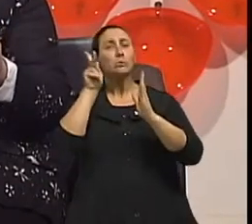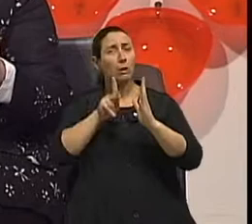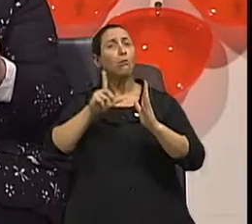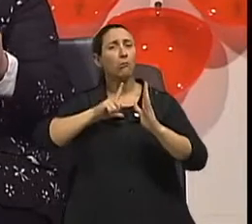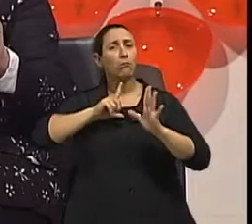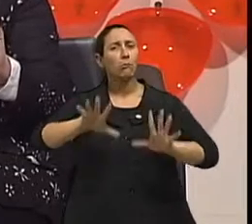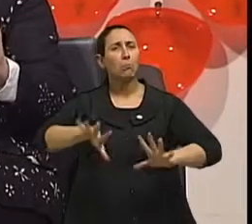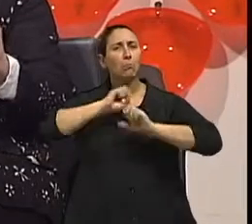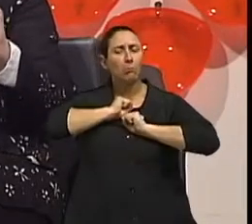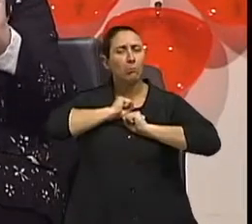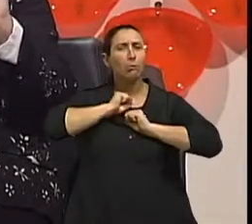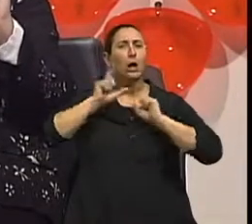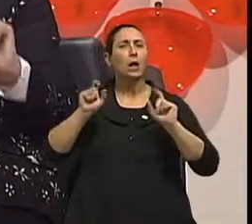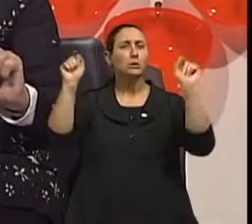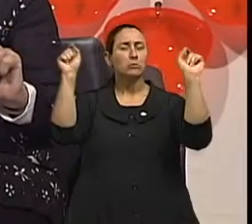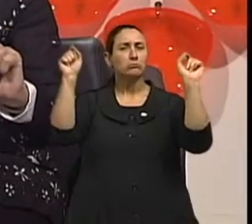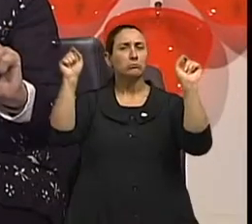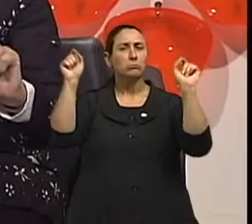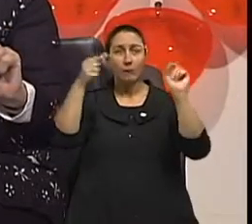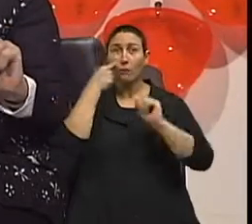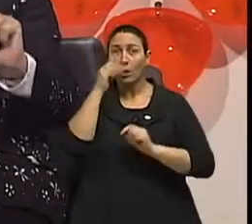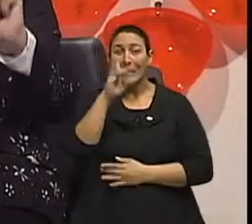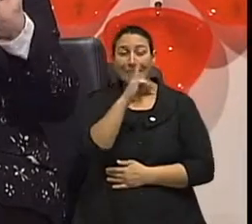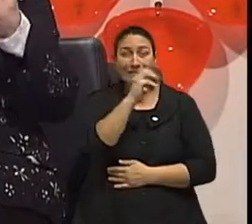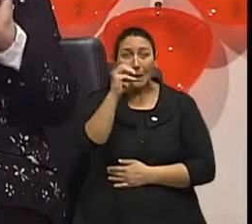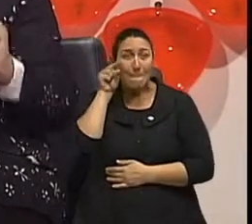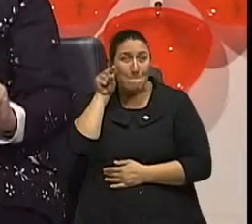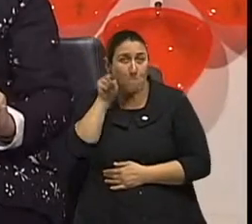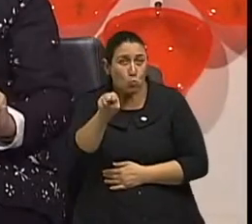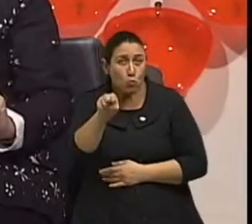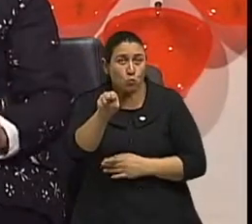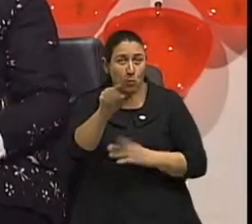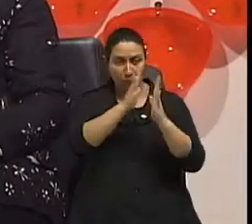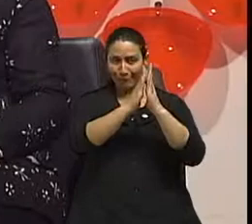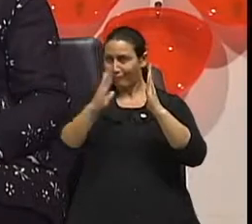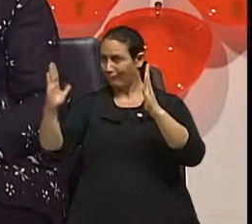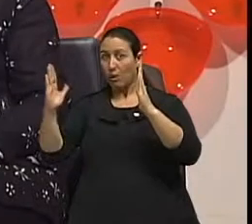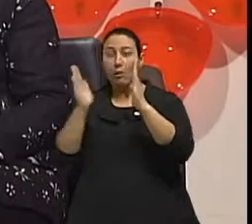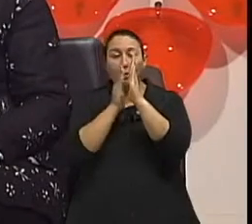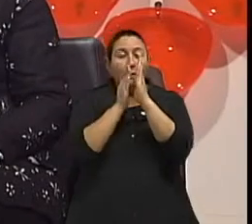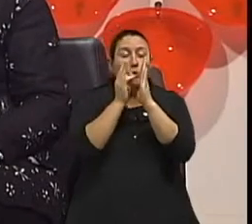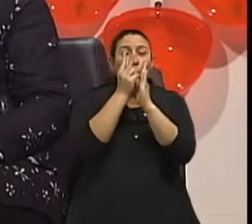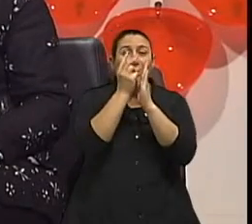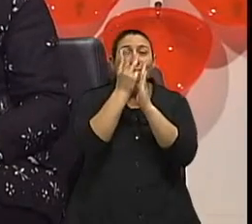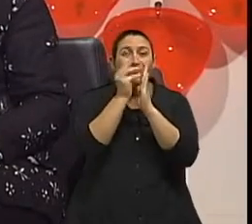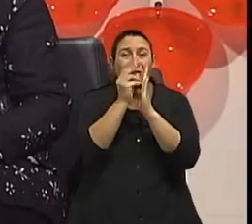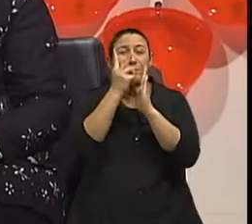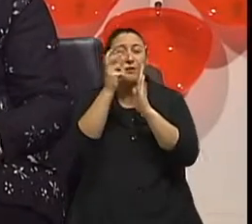prestem atenção, previsão de 100 mil habitantes, de 430 a 450